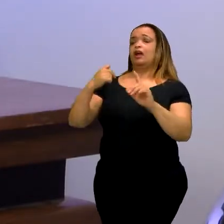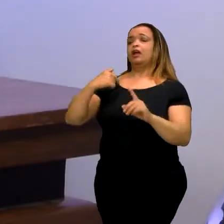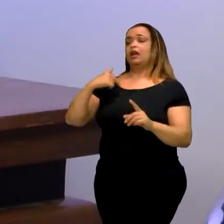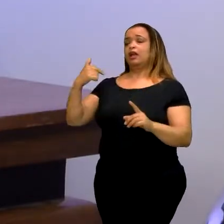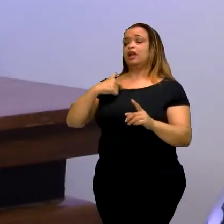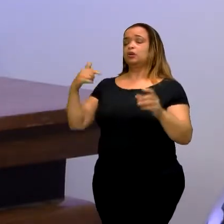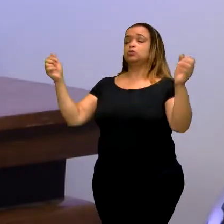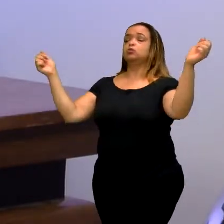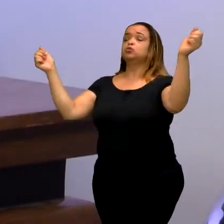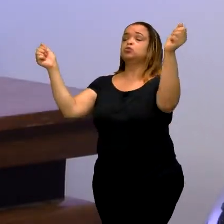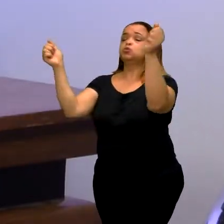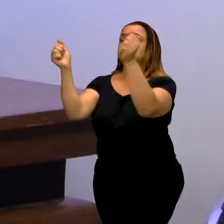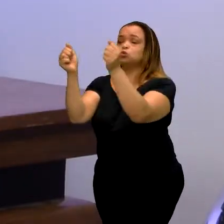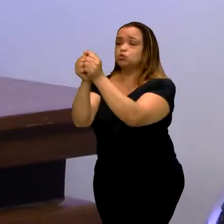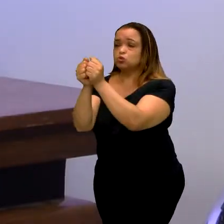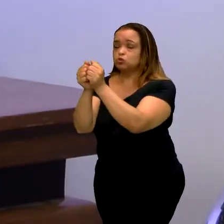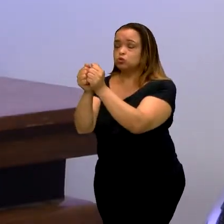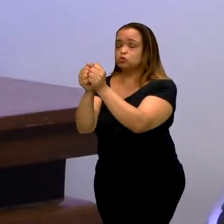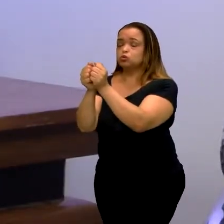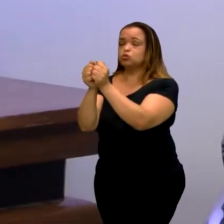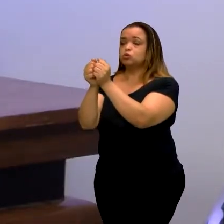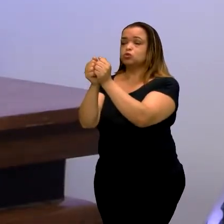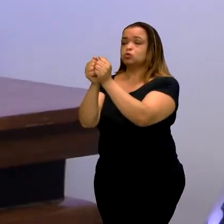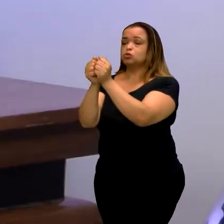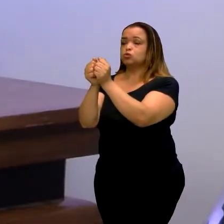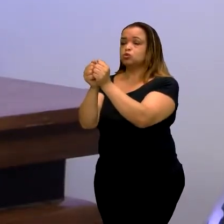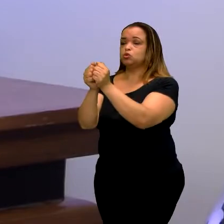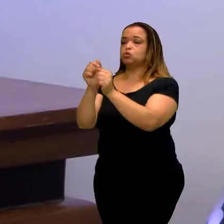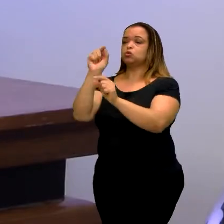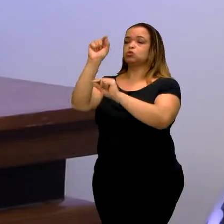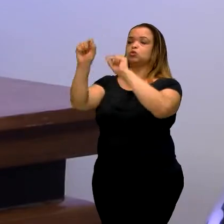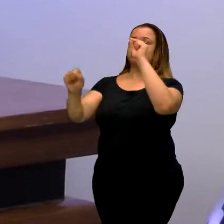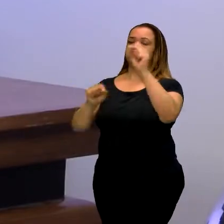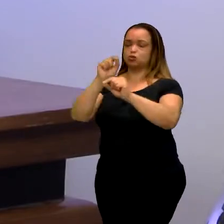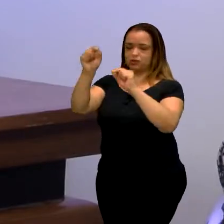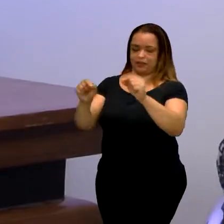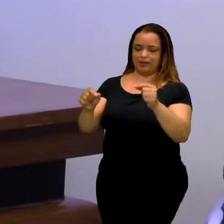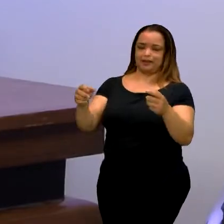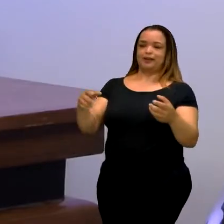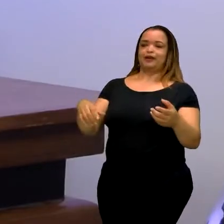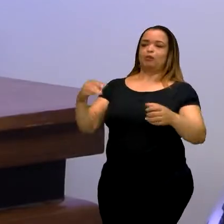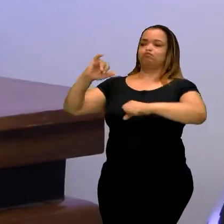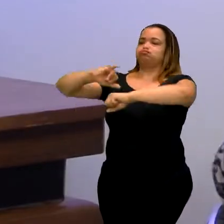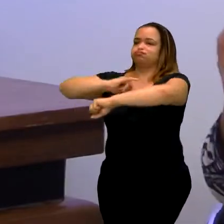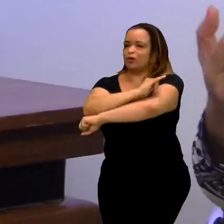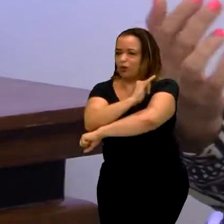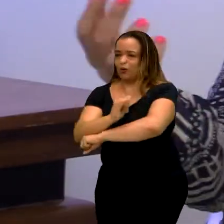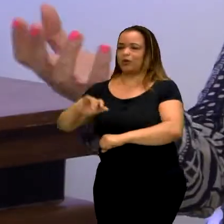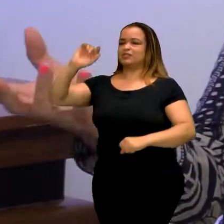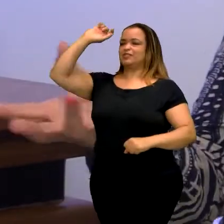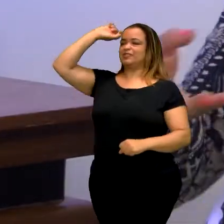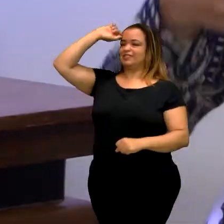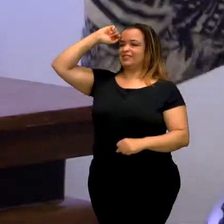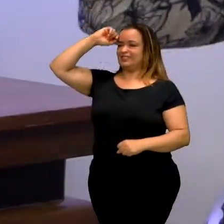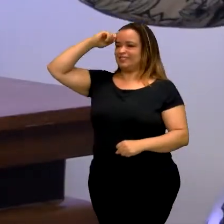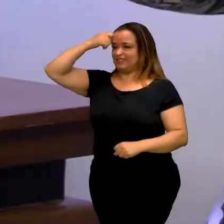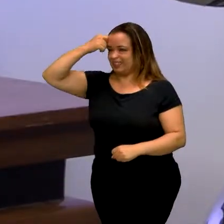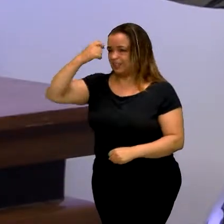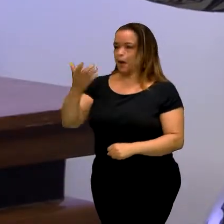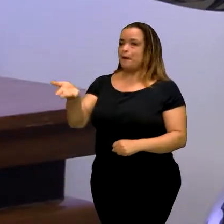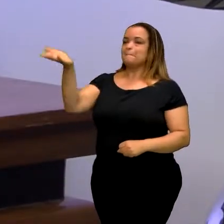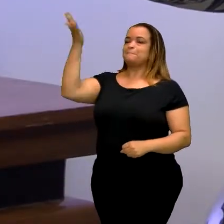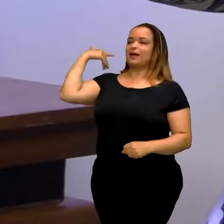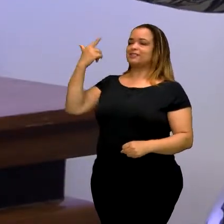juntando crianças marginalizadas. Que eram os obesos, os negros, os espinhentos. Antigamente, não existia shampoo,